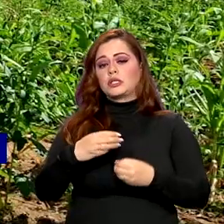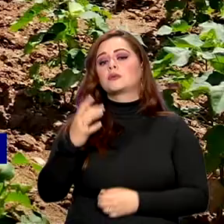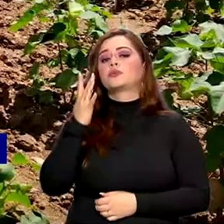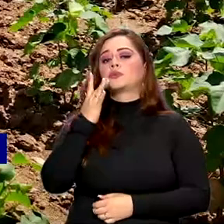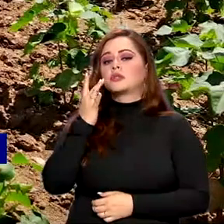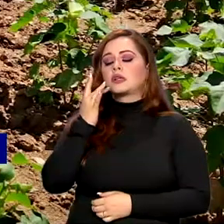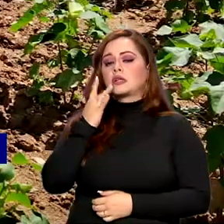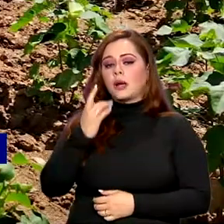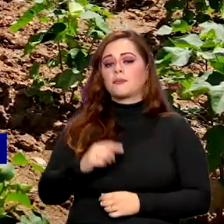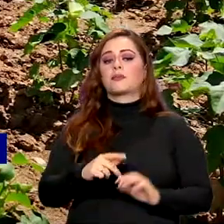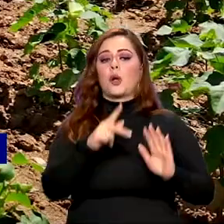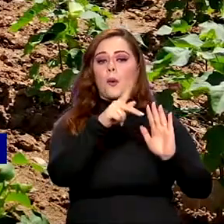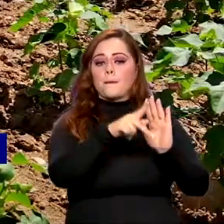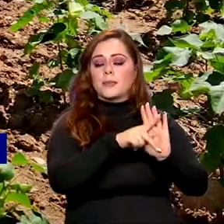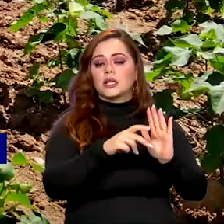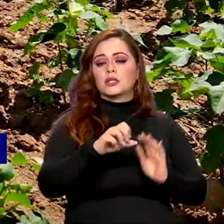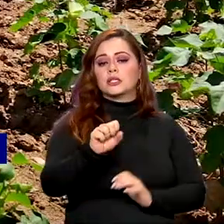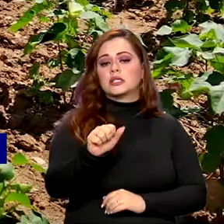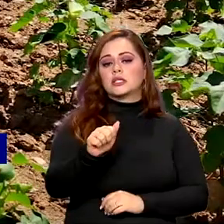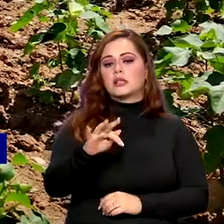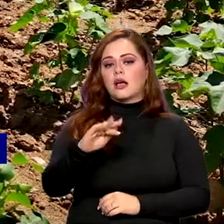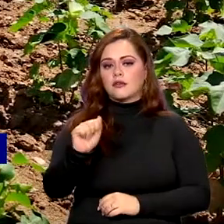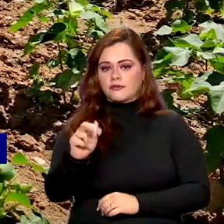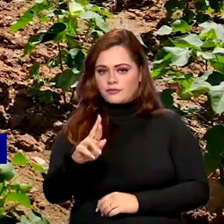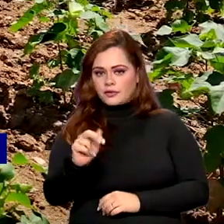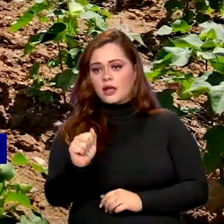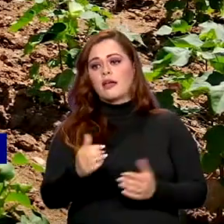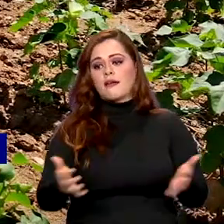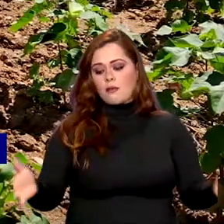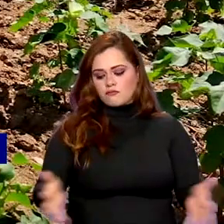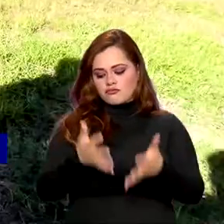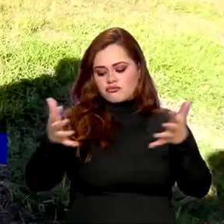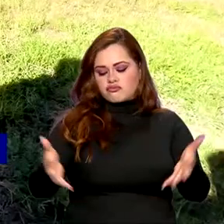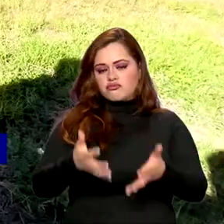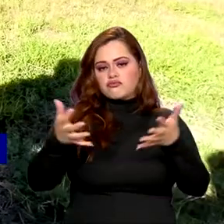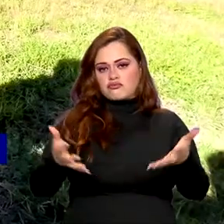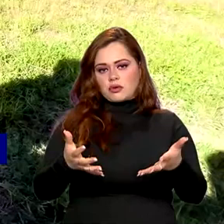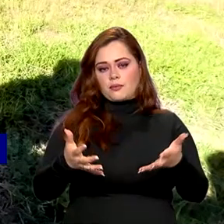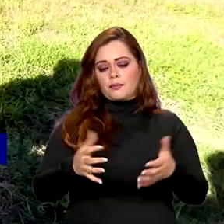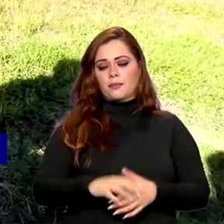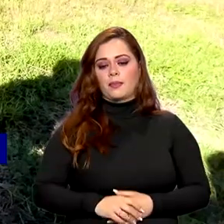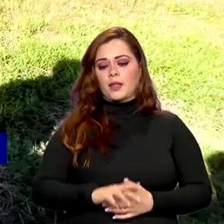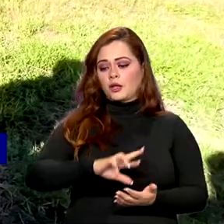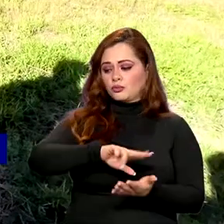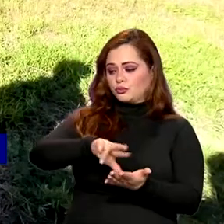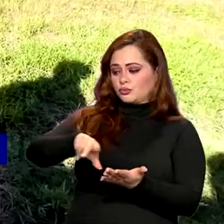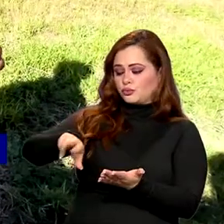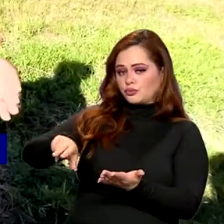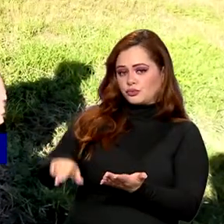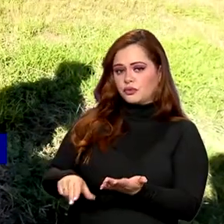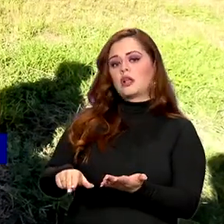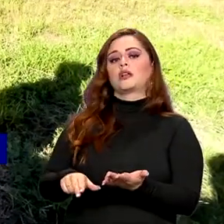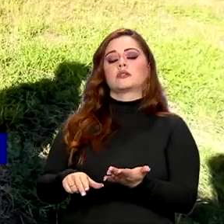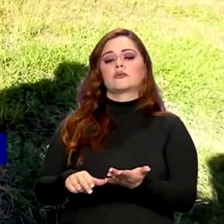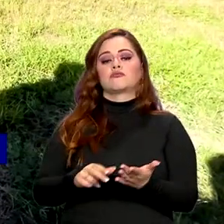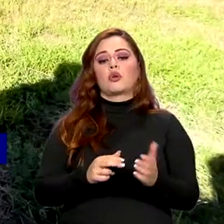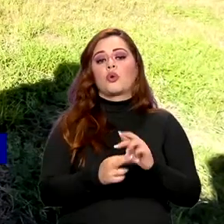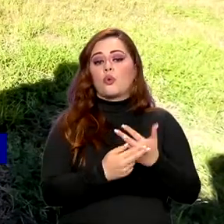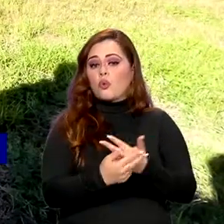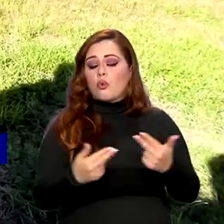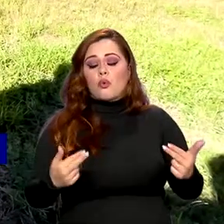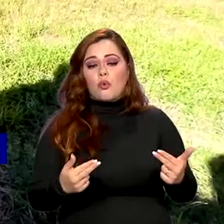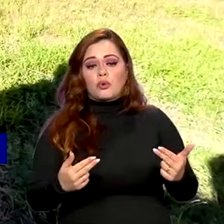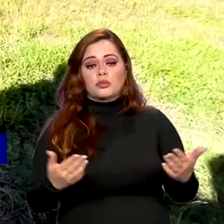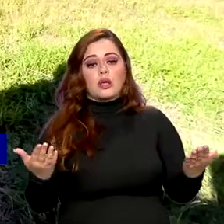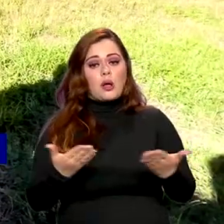Familiar, ele quer aumentar a produção e a produtividade. As diversas linhas disponíveis hoje para